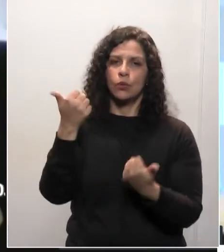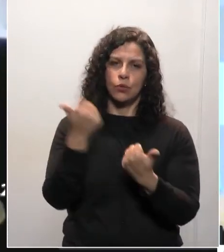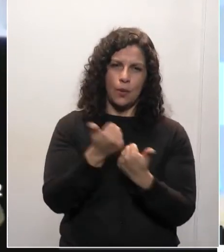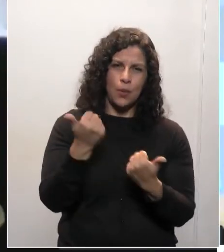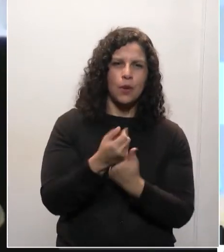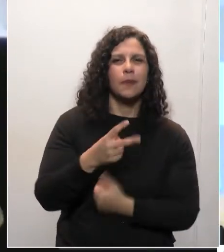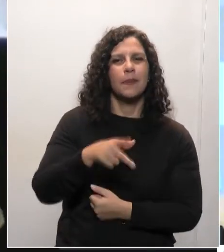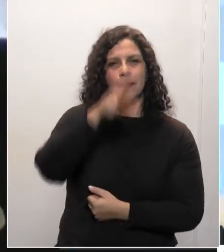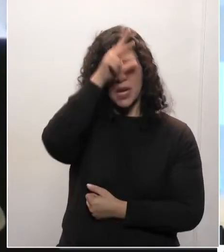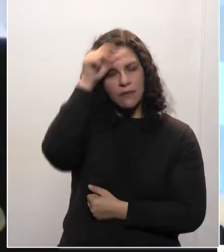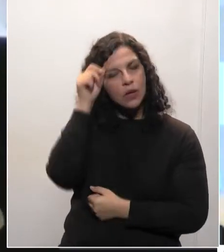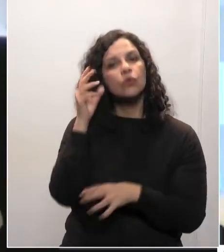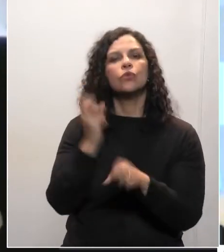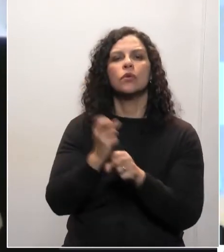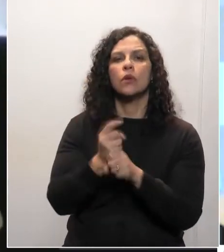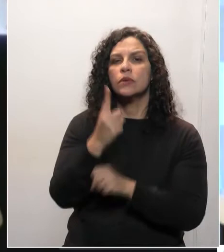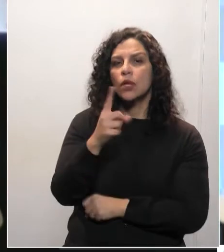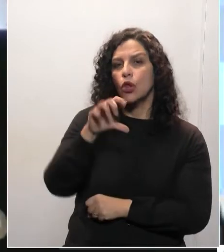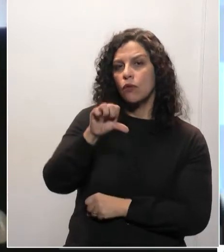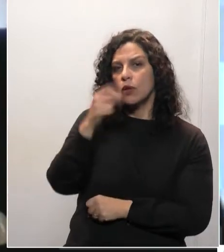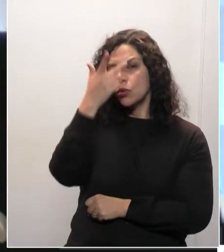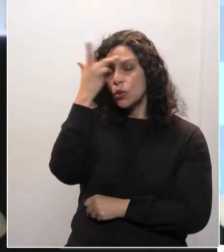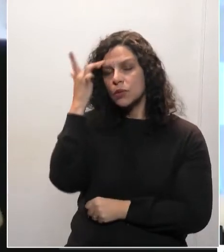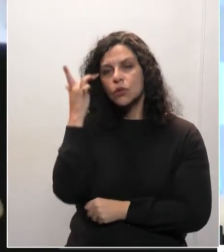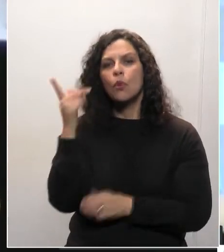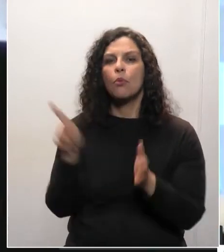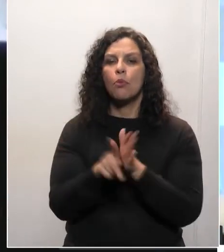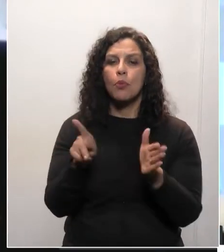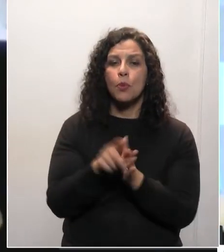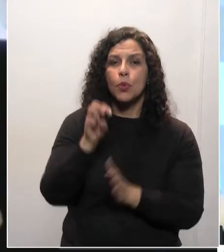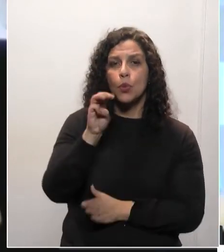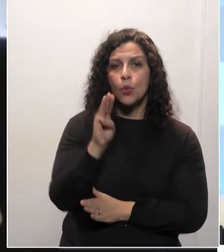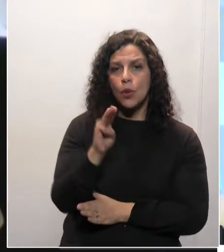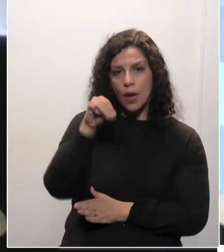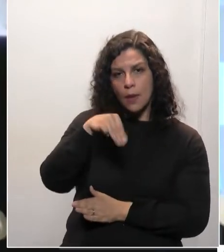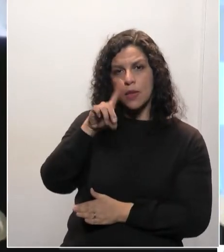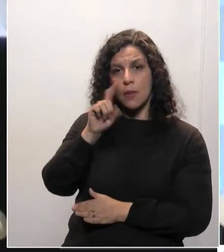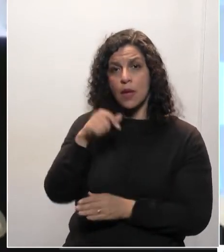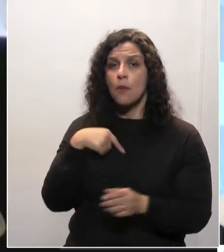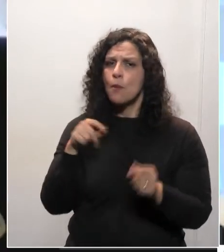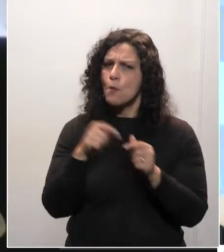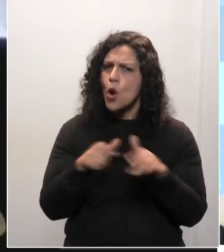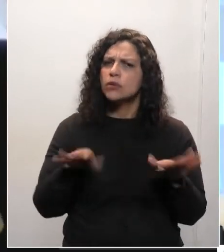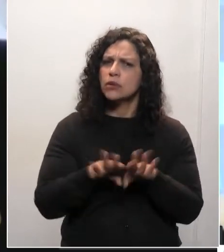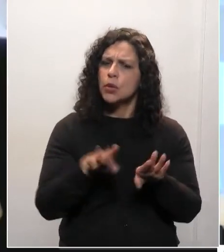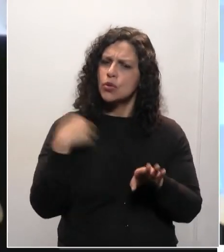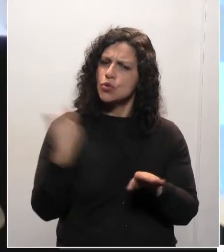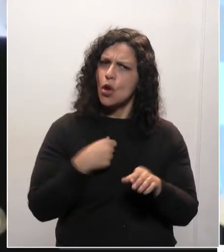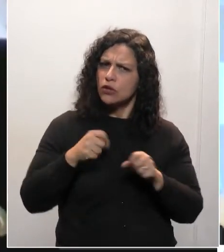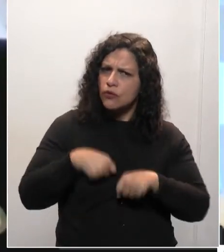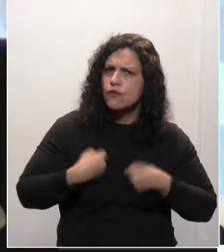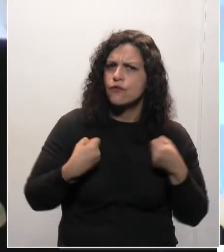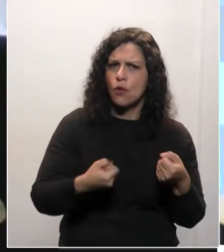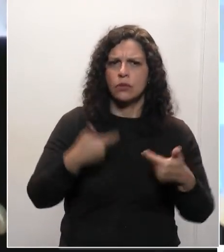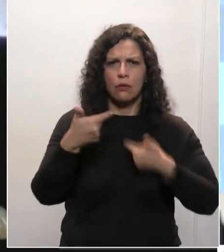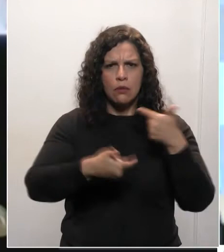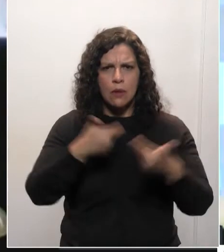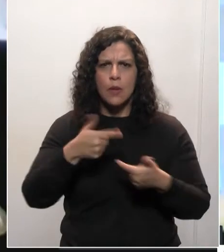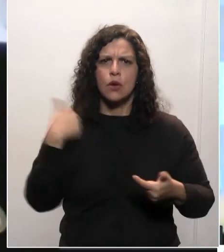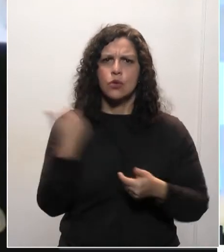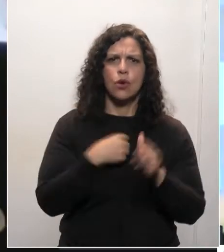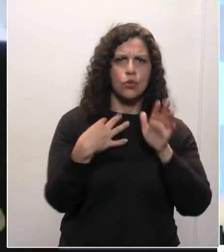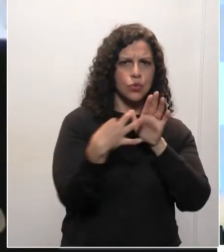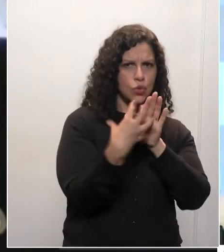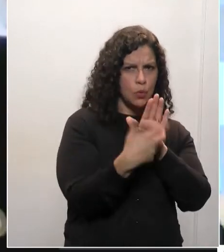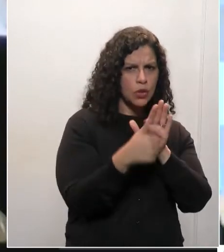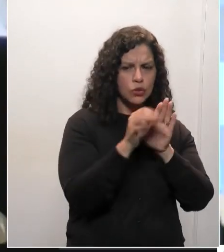Portanto, 192 candidaturas na majoritária, demonstrando a capilaridade, a força, o trabalho que o nosso